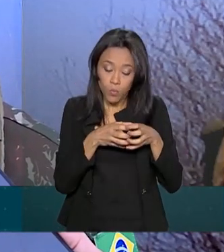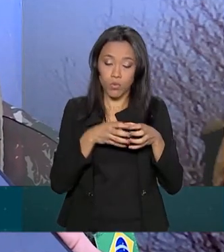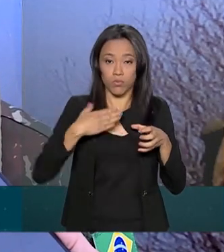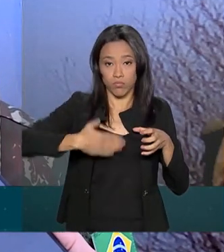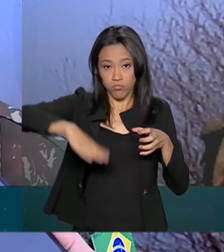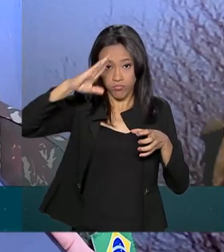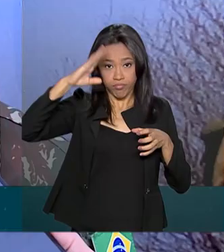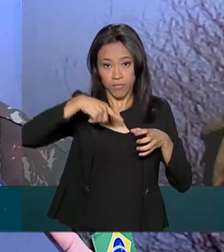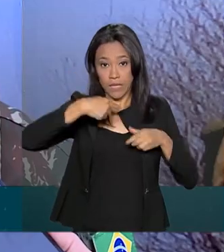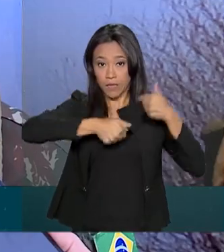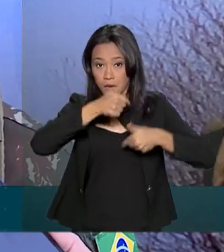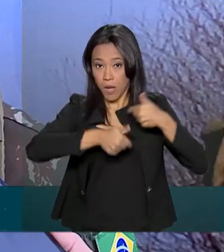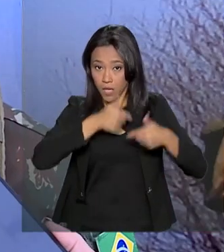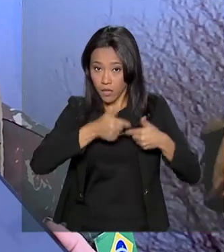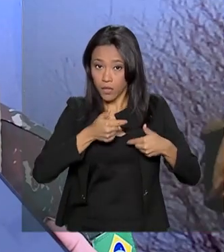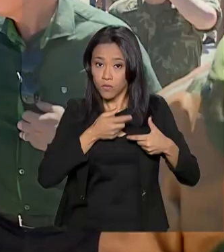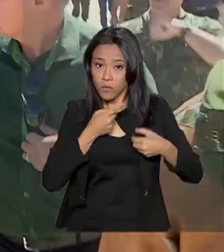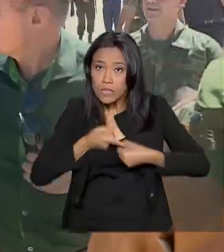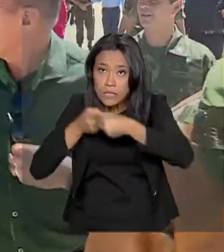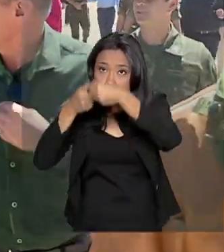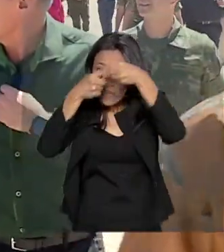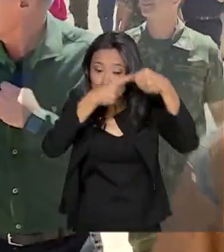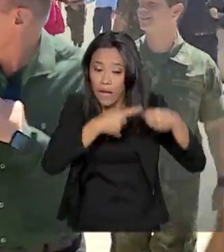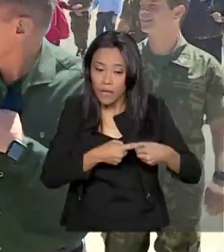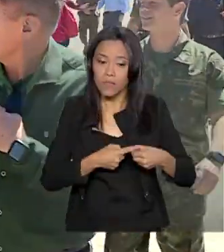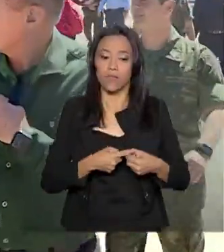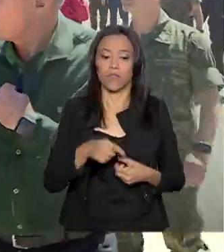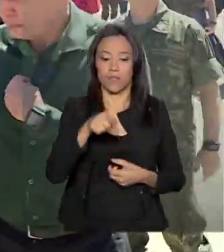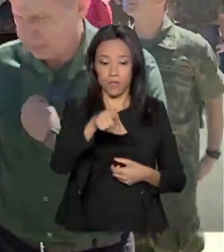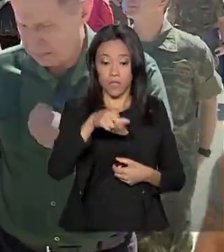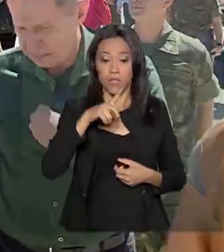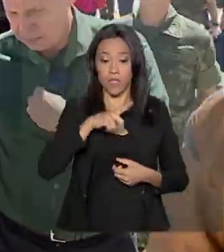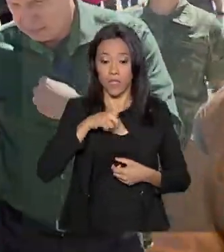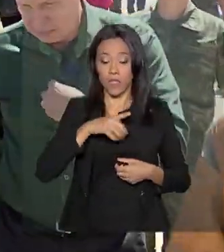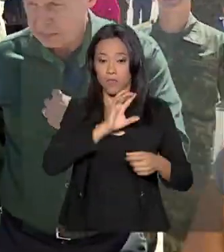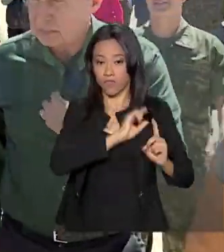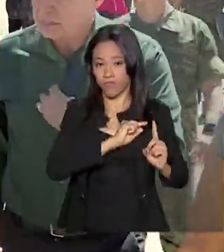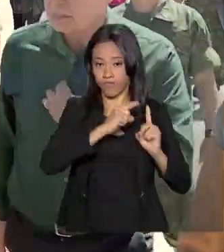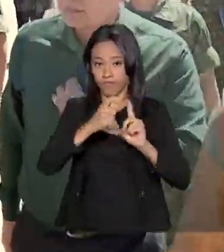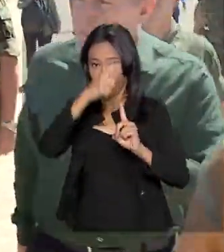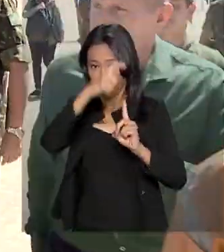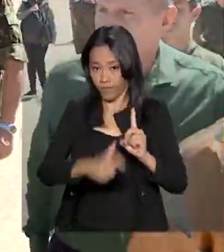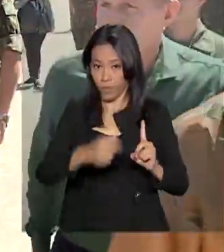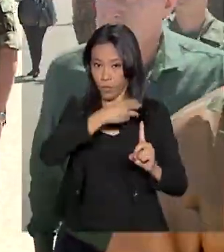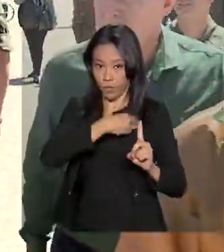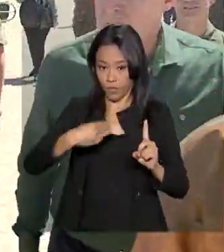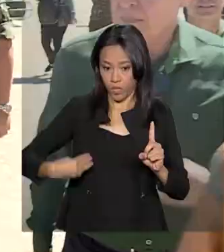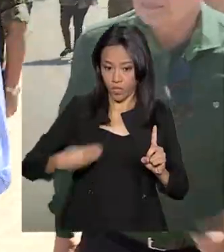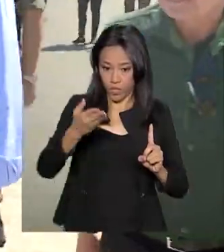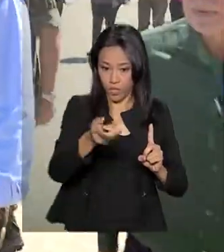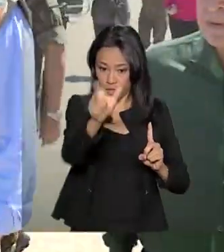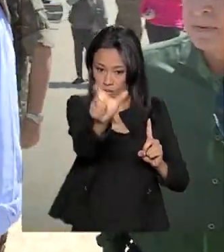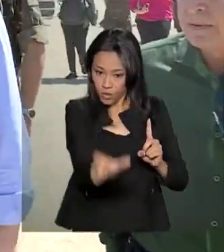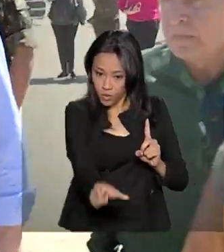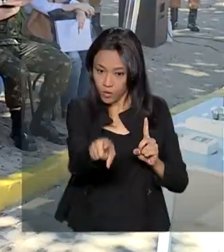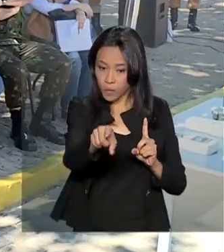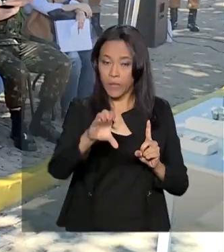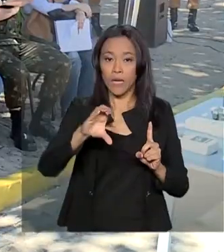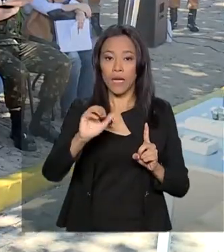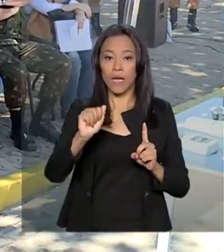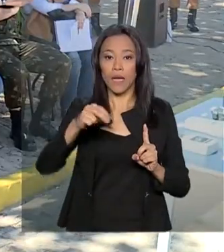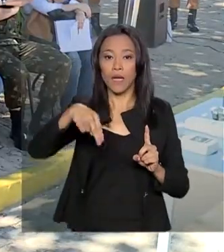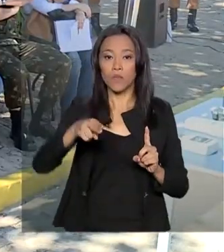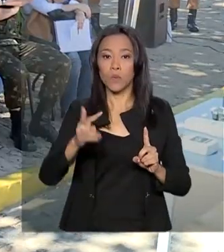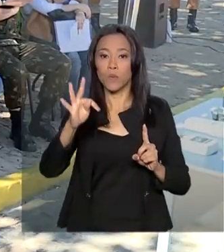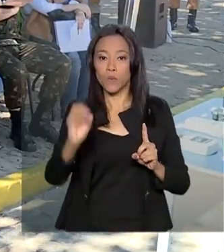PIPA e diuturnamente. Uma comitiva formada pelo Ministro do Desenvolvimento Regional, Gustavo Canuto, e